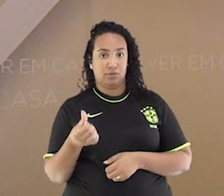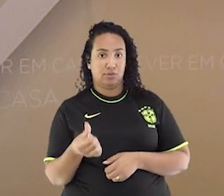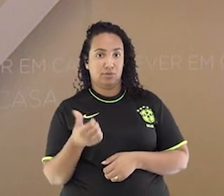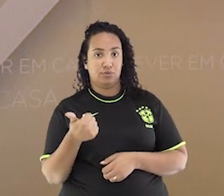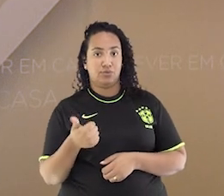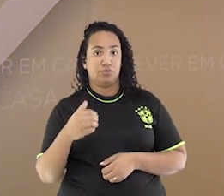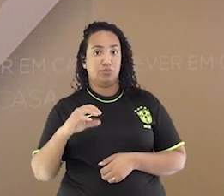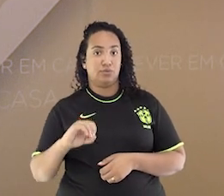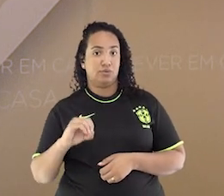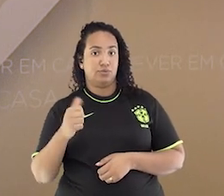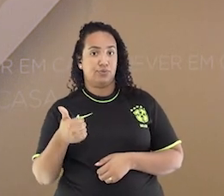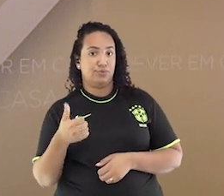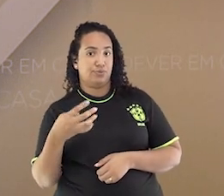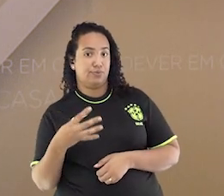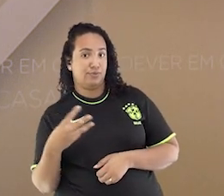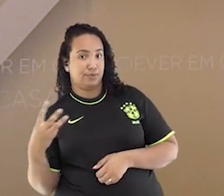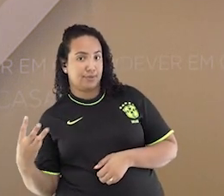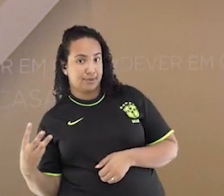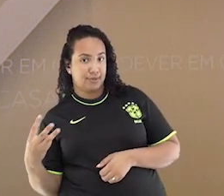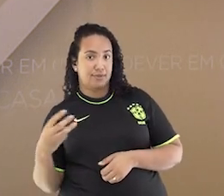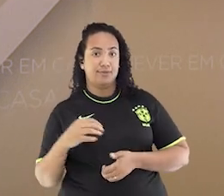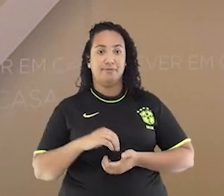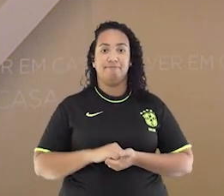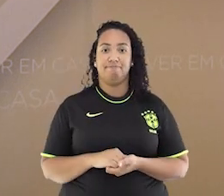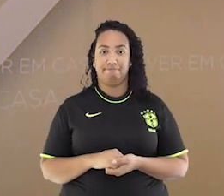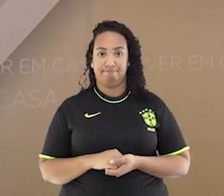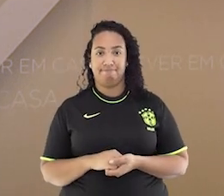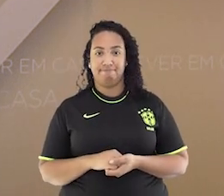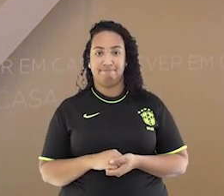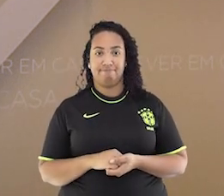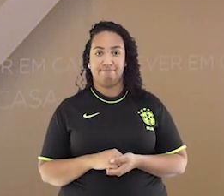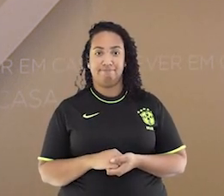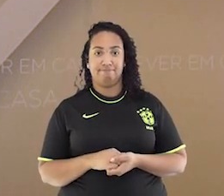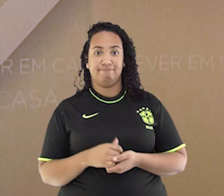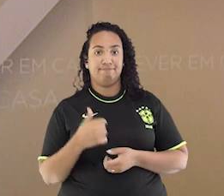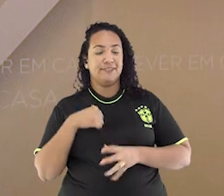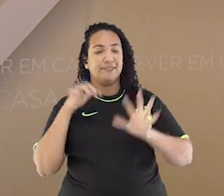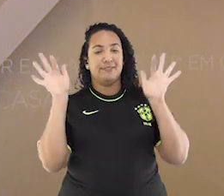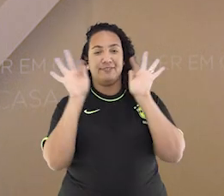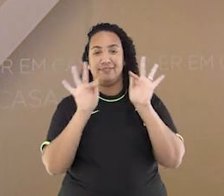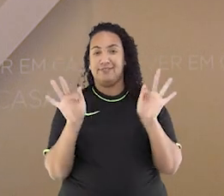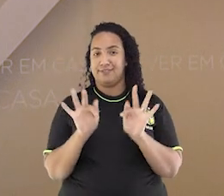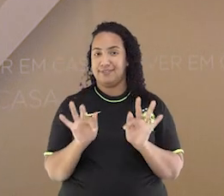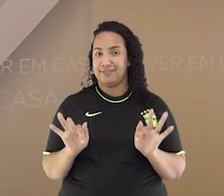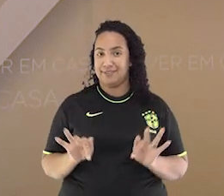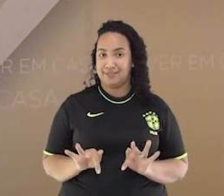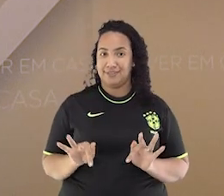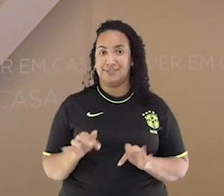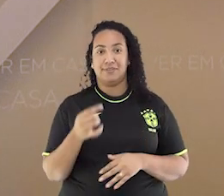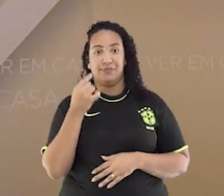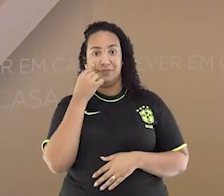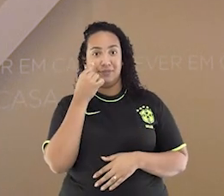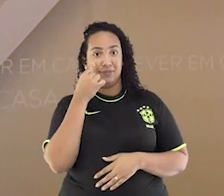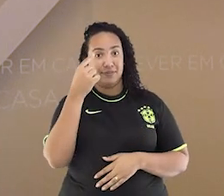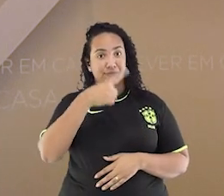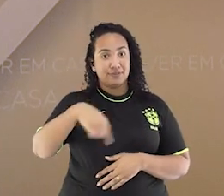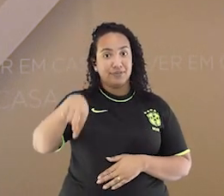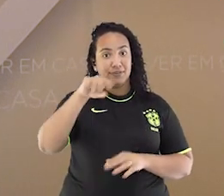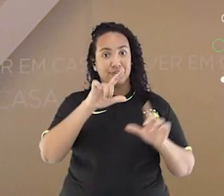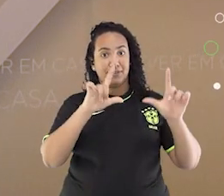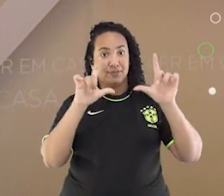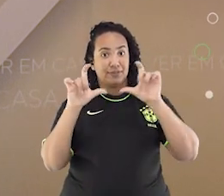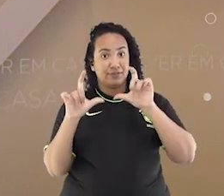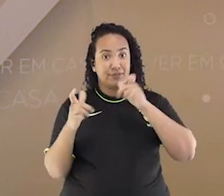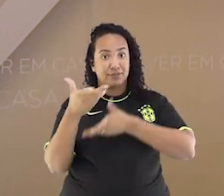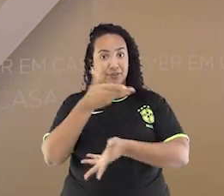10143. Ficaremos muito felizes em receber suas fotos ou vídeos.